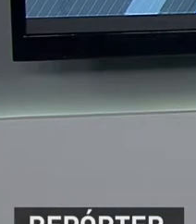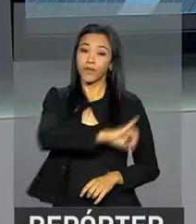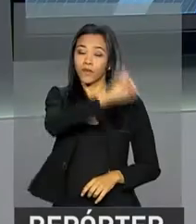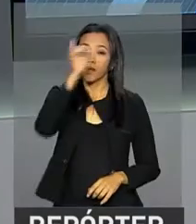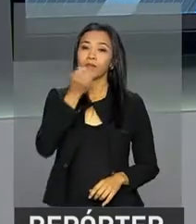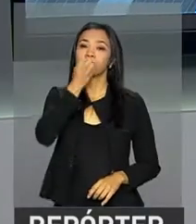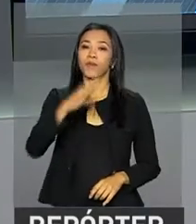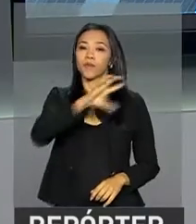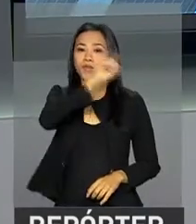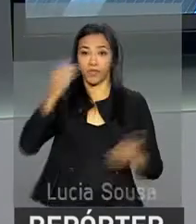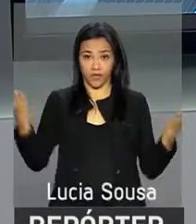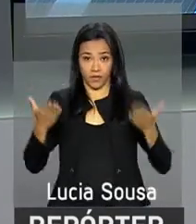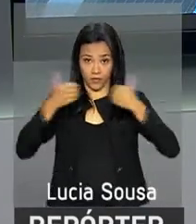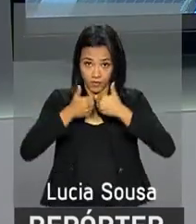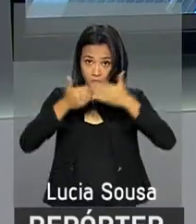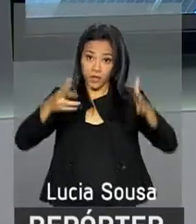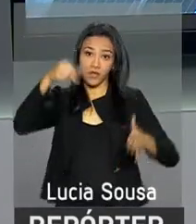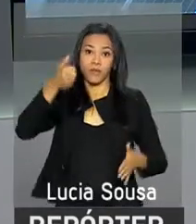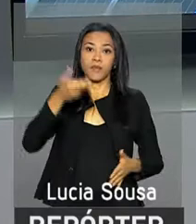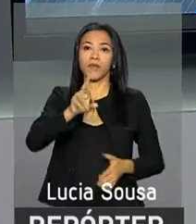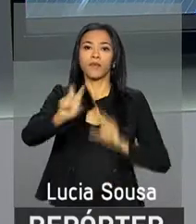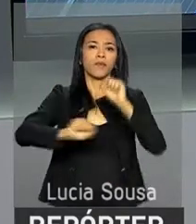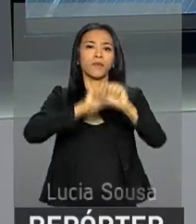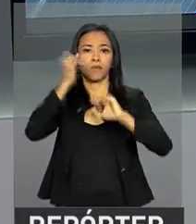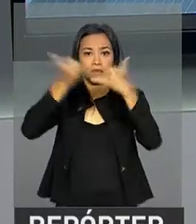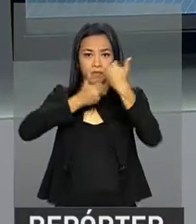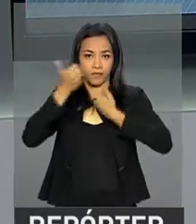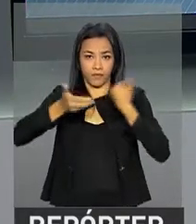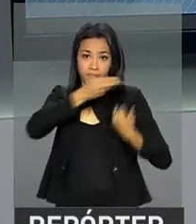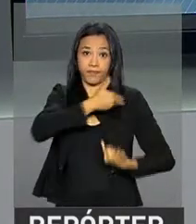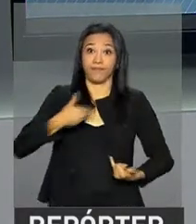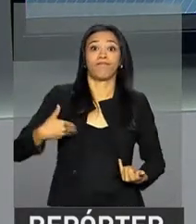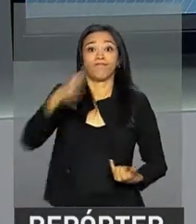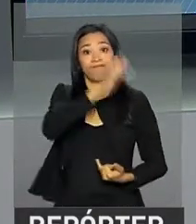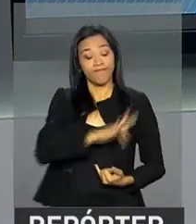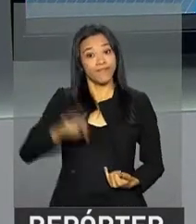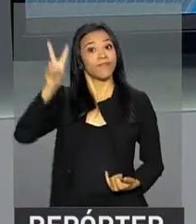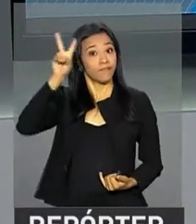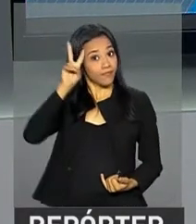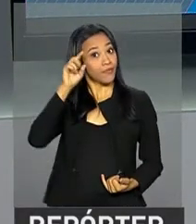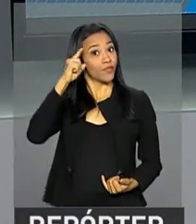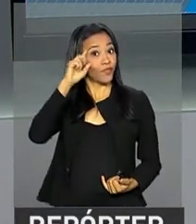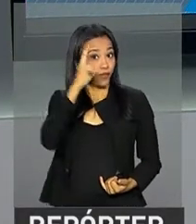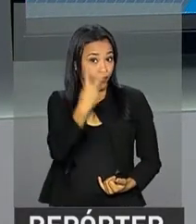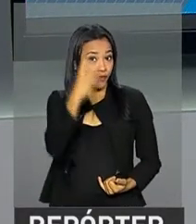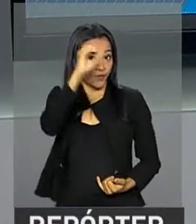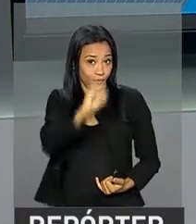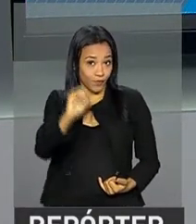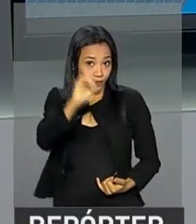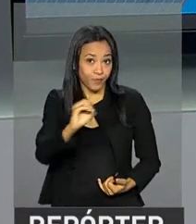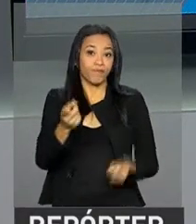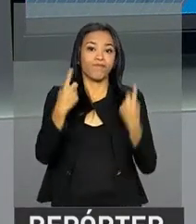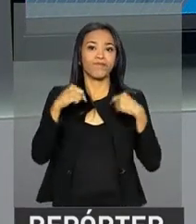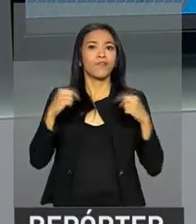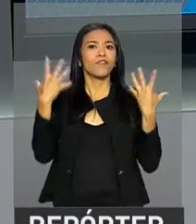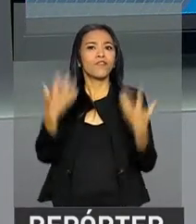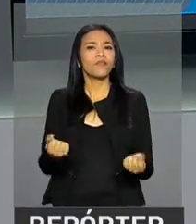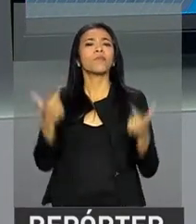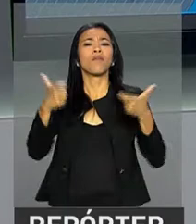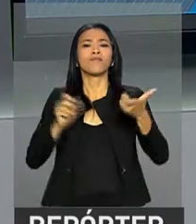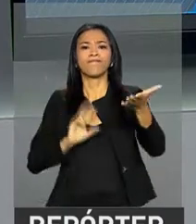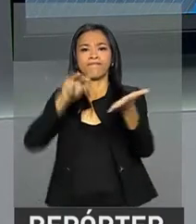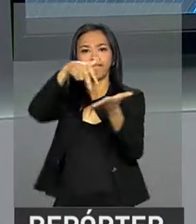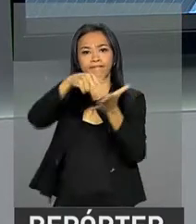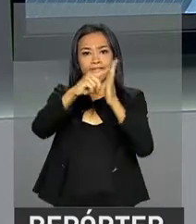Olá, bom dia. Começa agora o repórter NBR com as notícias do governo federal desta segunda-feira, 2 de outubro. E a gente vai direto ao